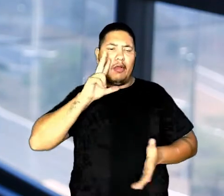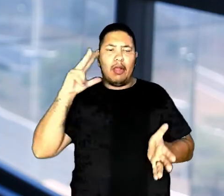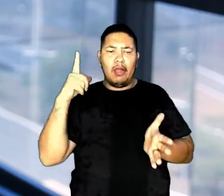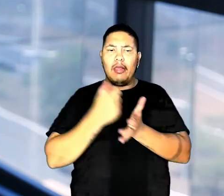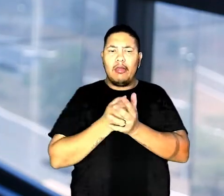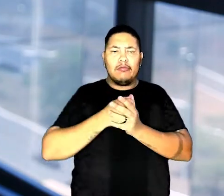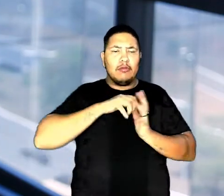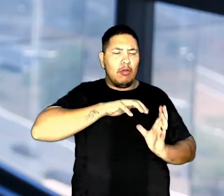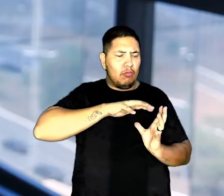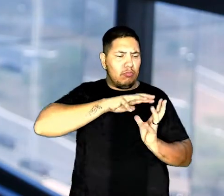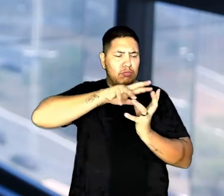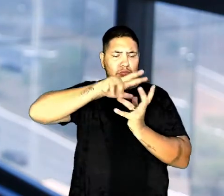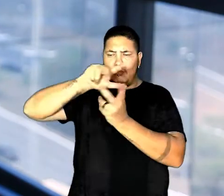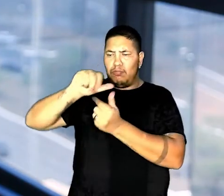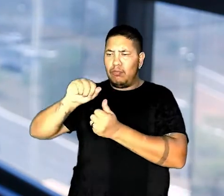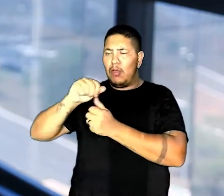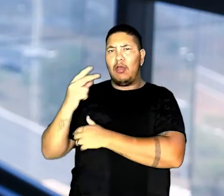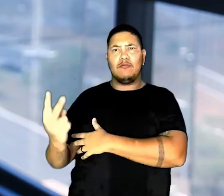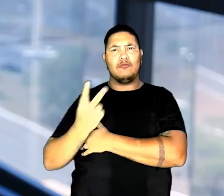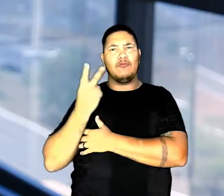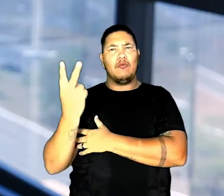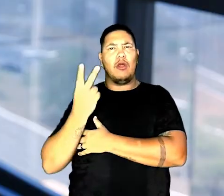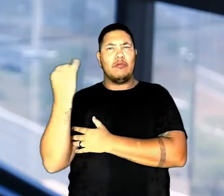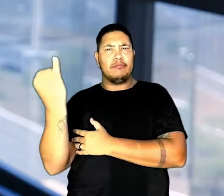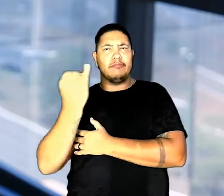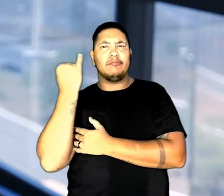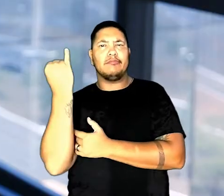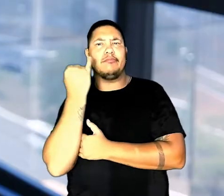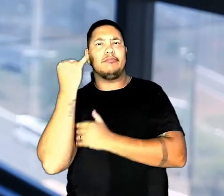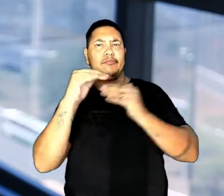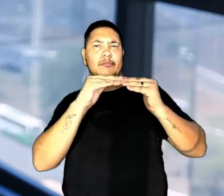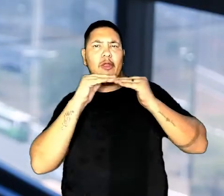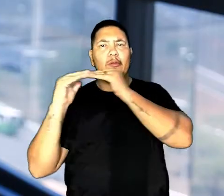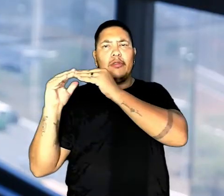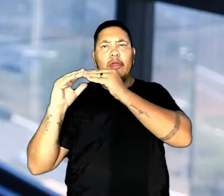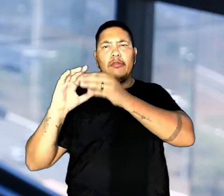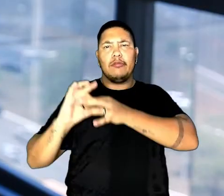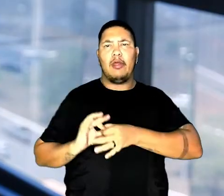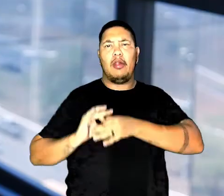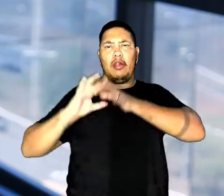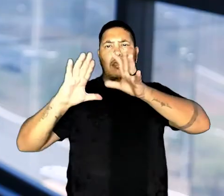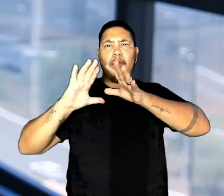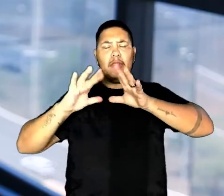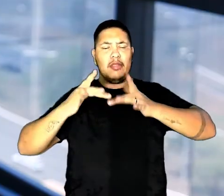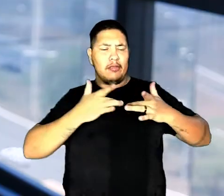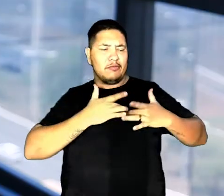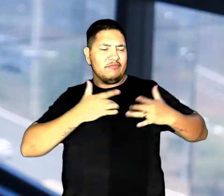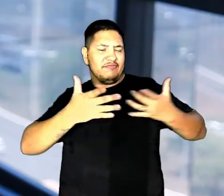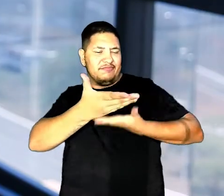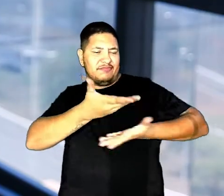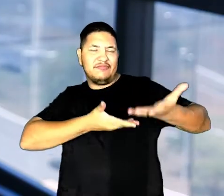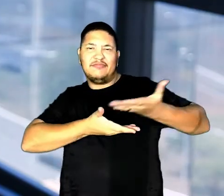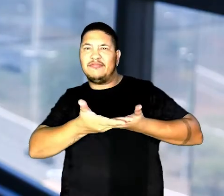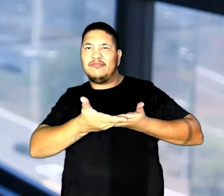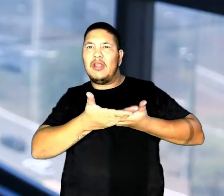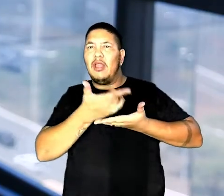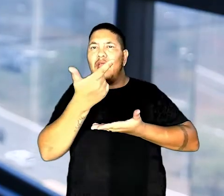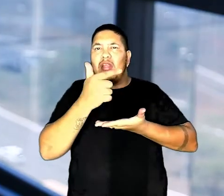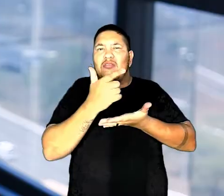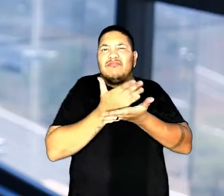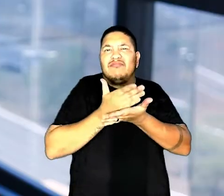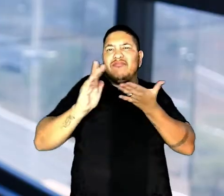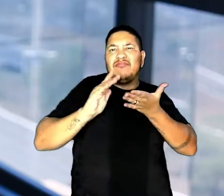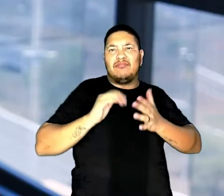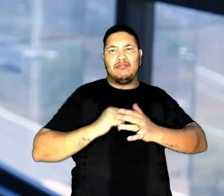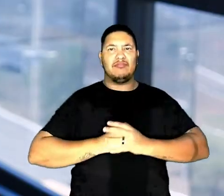reconhecimento em âmbito universal dos valores supremos da igualdade, da liberdade e da fraternidade, sem